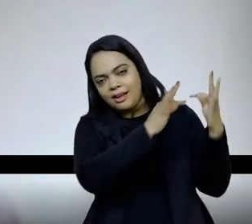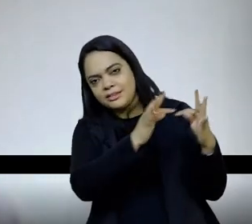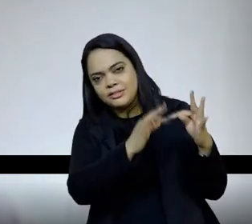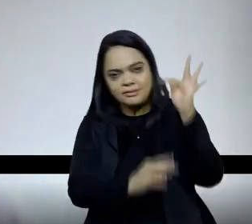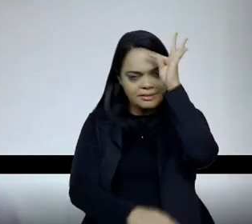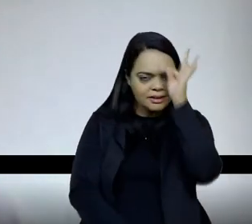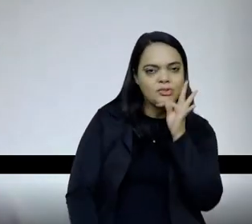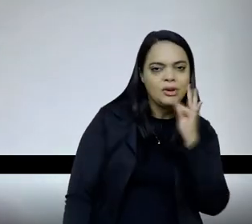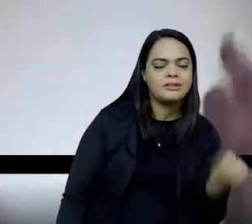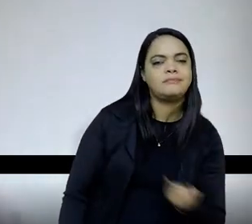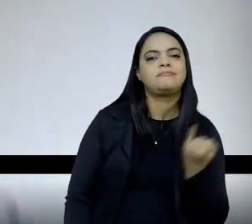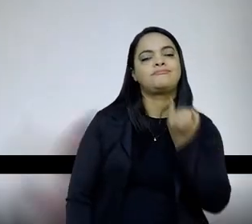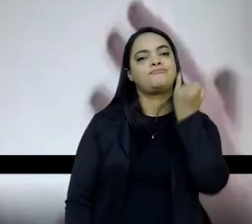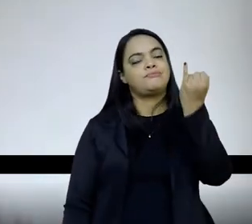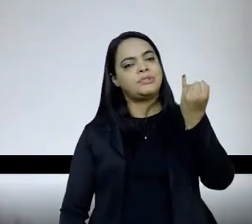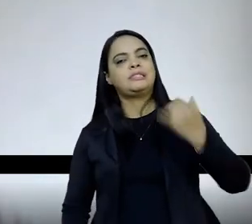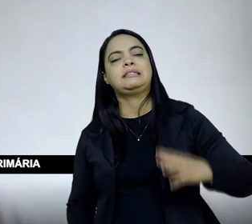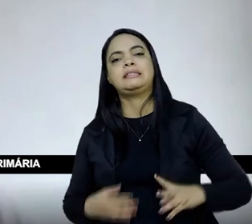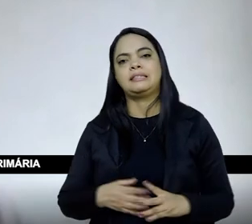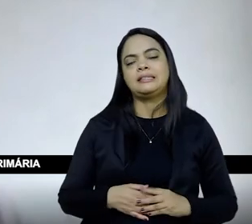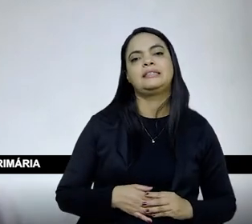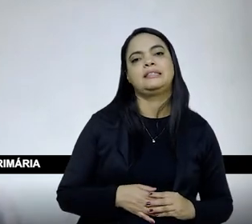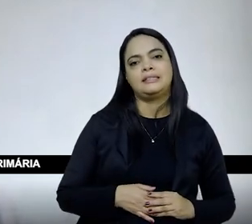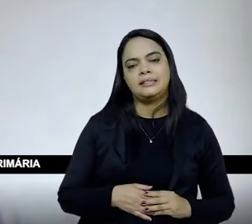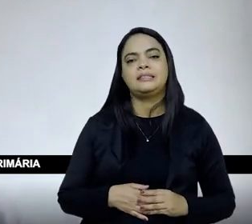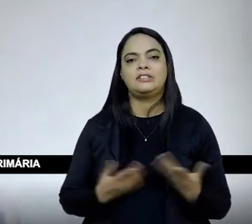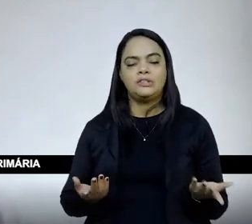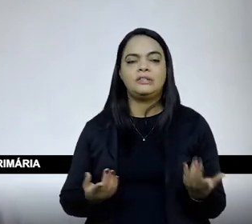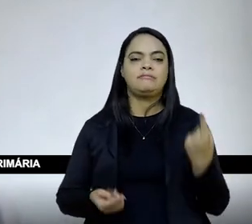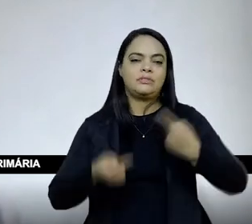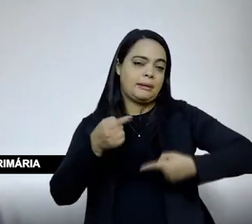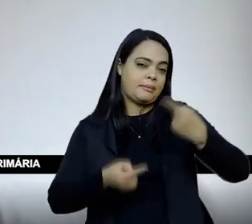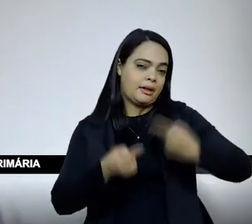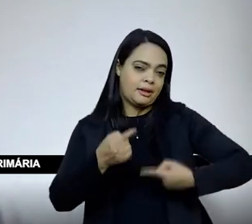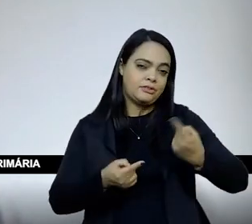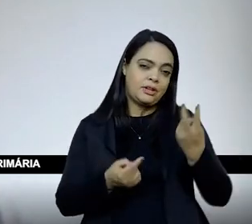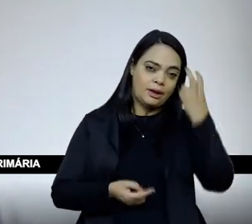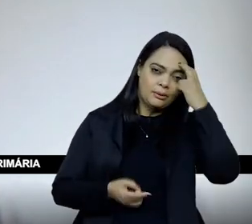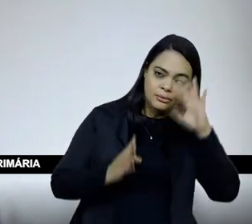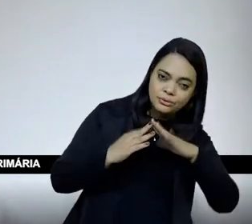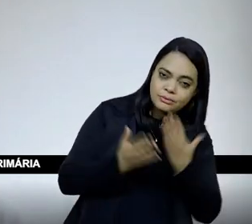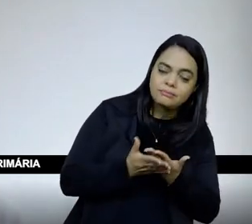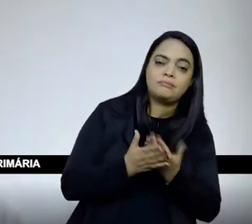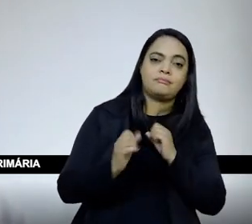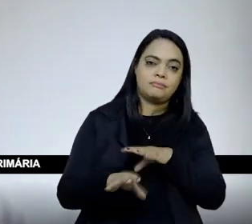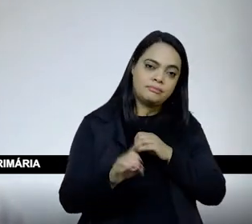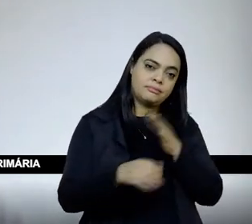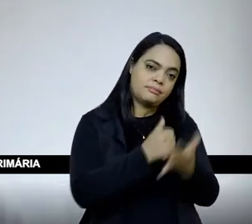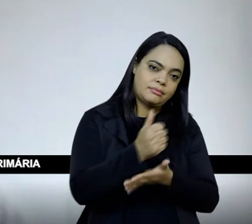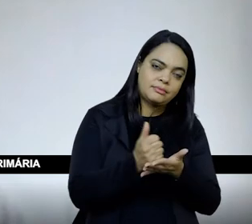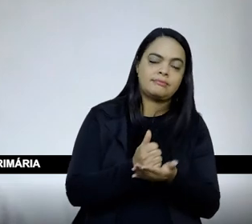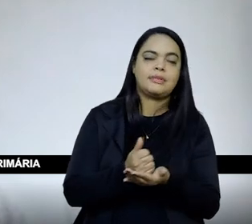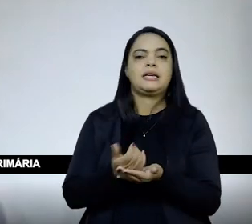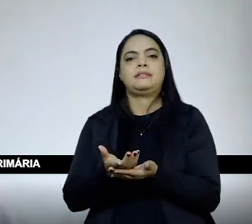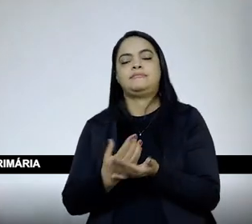importantes que, que estão presentes nesse debate da cultura escolar, na educação básica, que é da educação infantil,